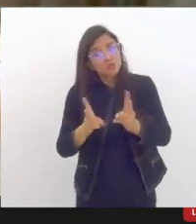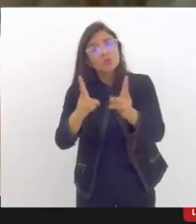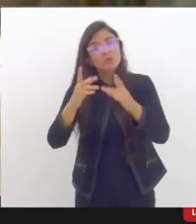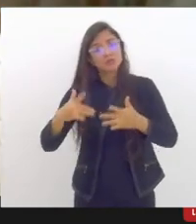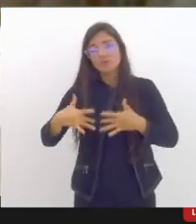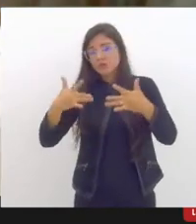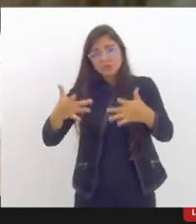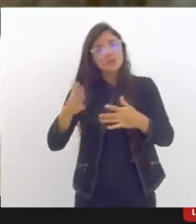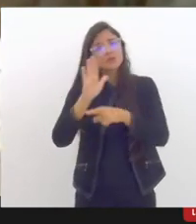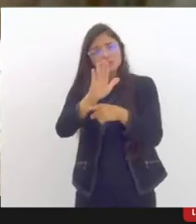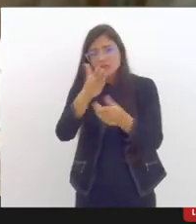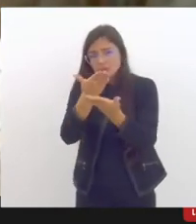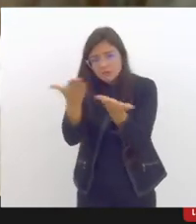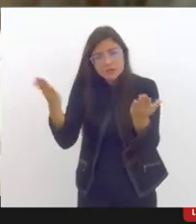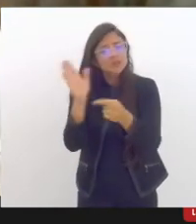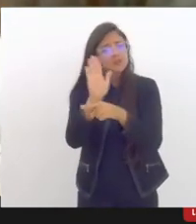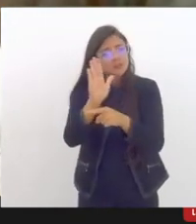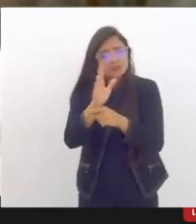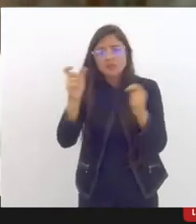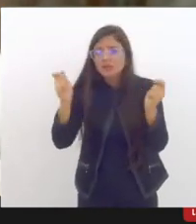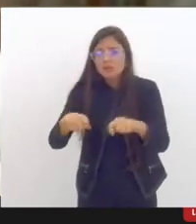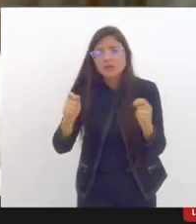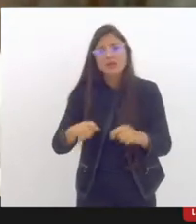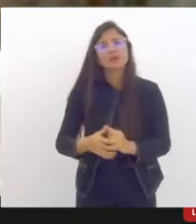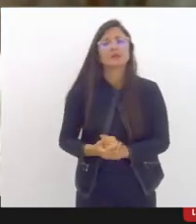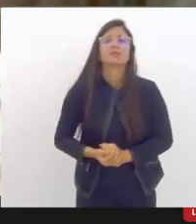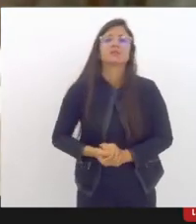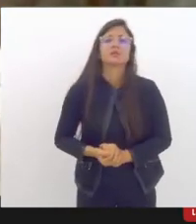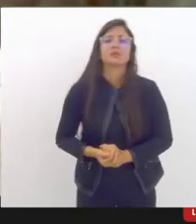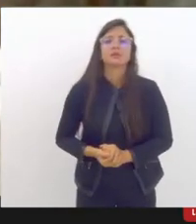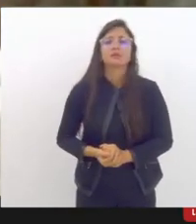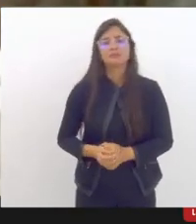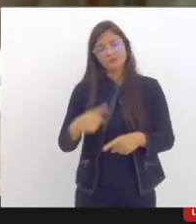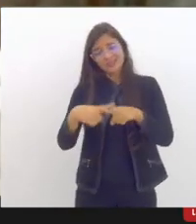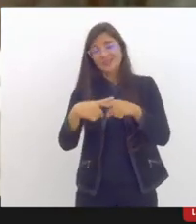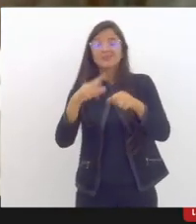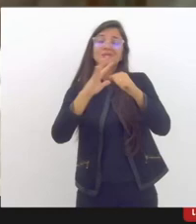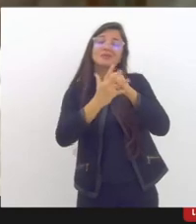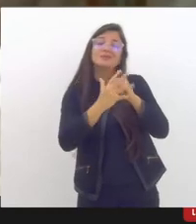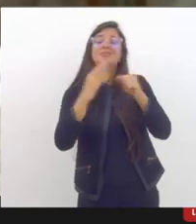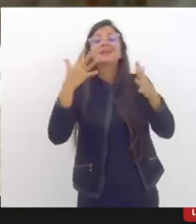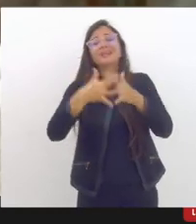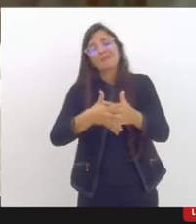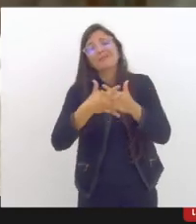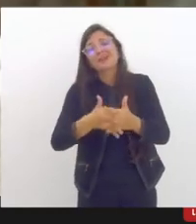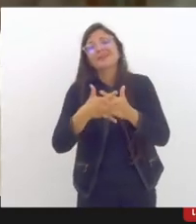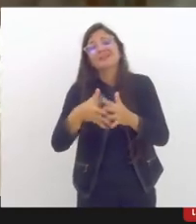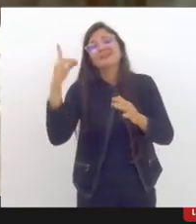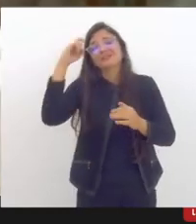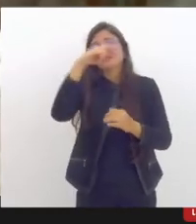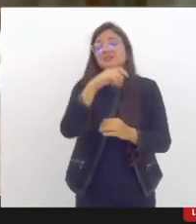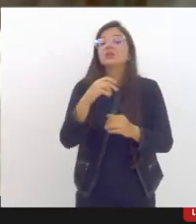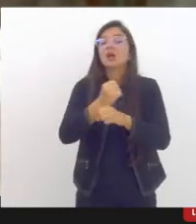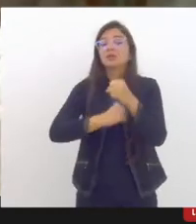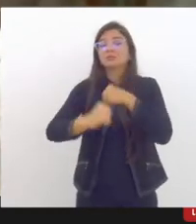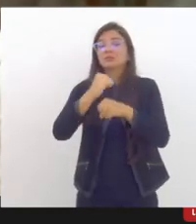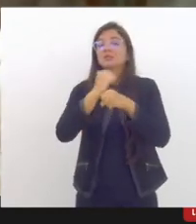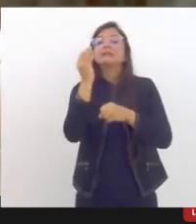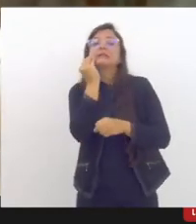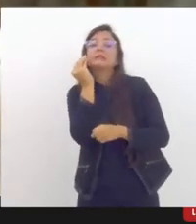trabalho veio a pandemia e ficou tudo mais complicado no ano passado a gente tentou até voltar virtualmente